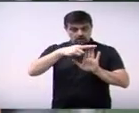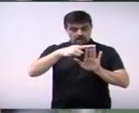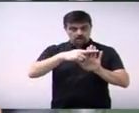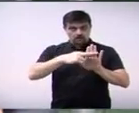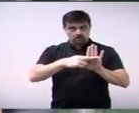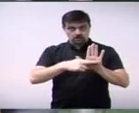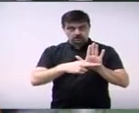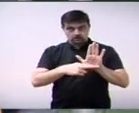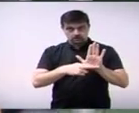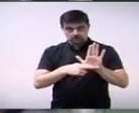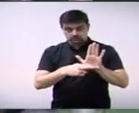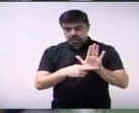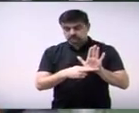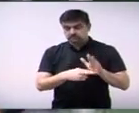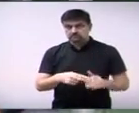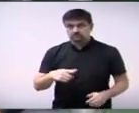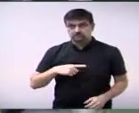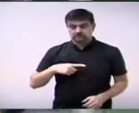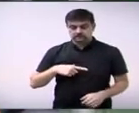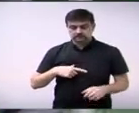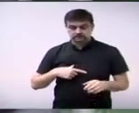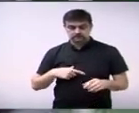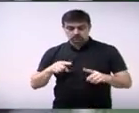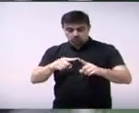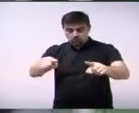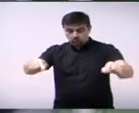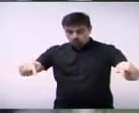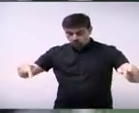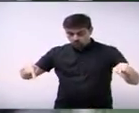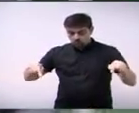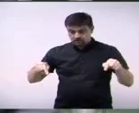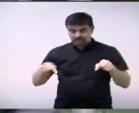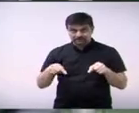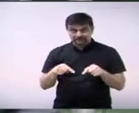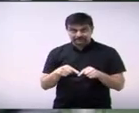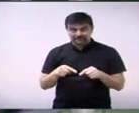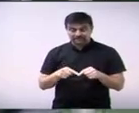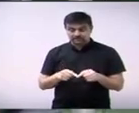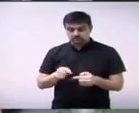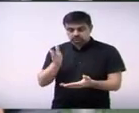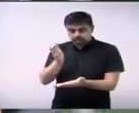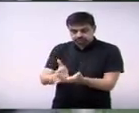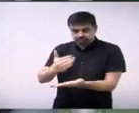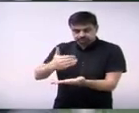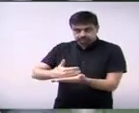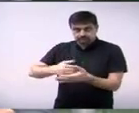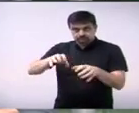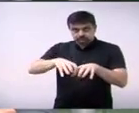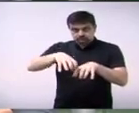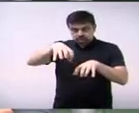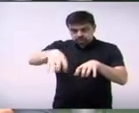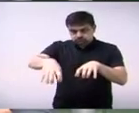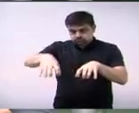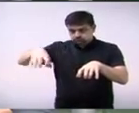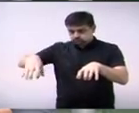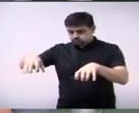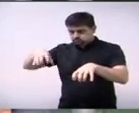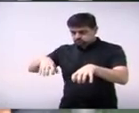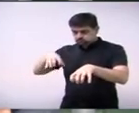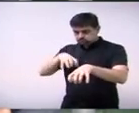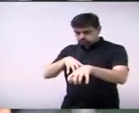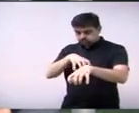os desmembramentos em um período de 120 dias após a lei ser